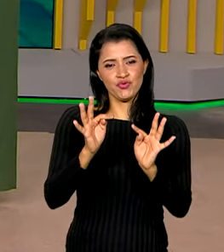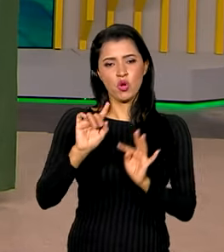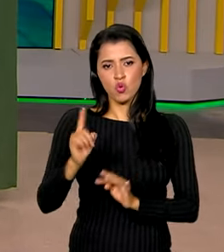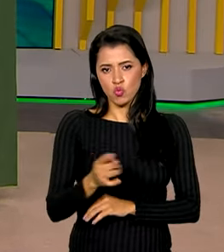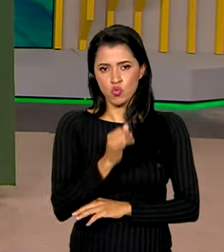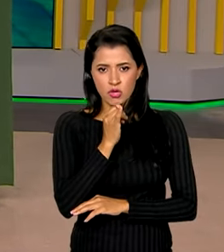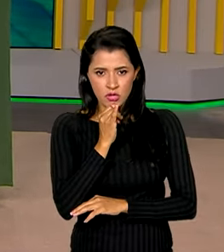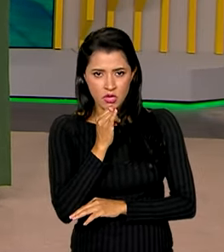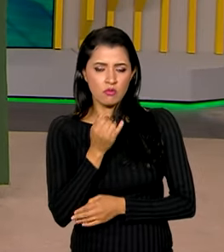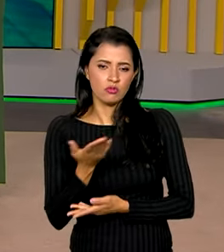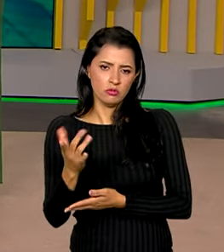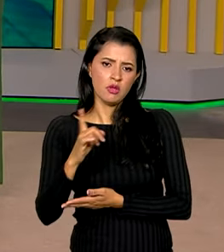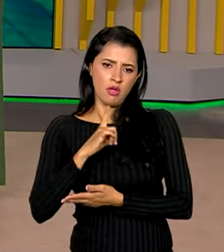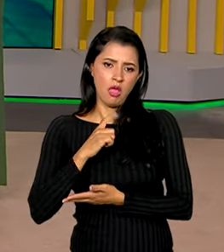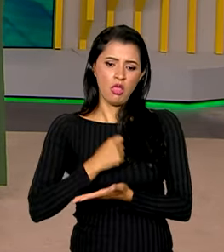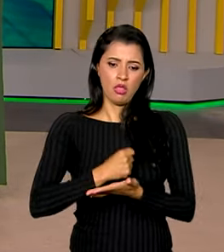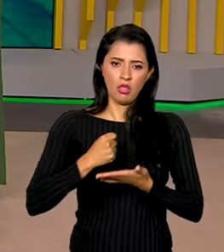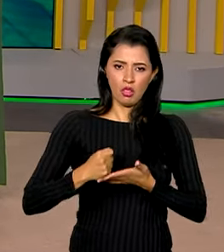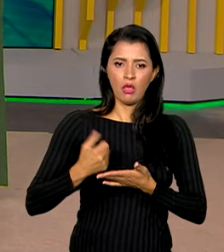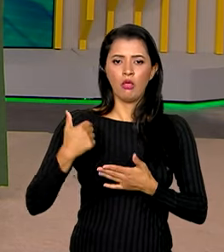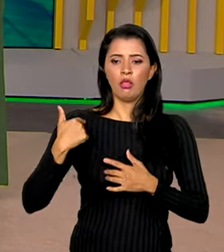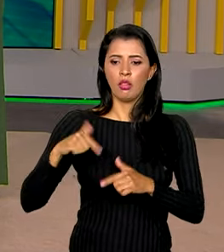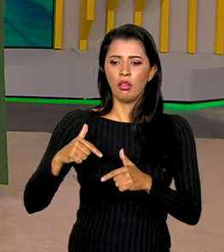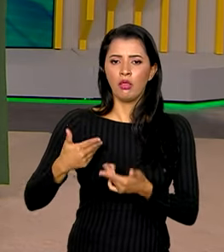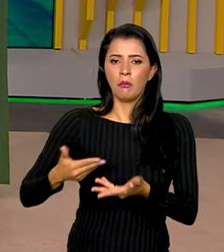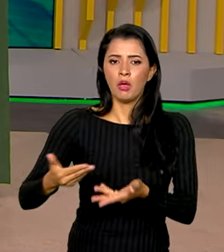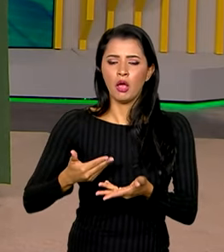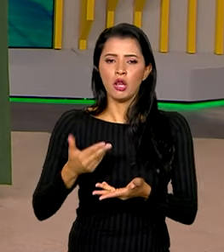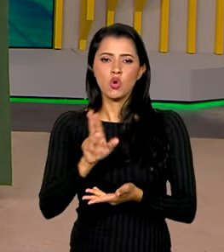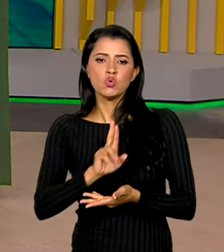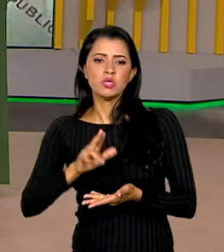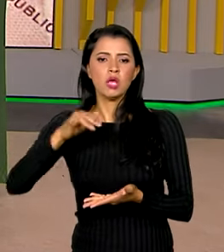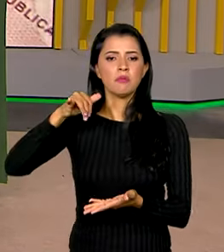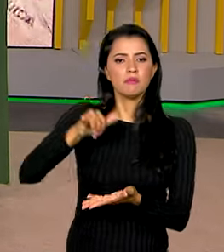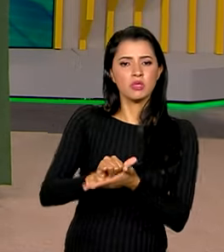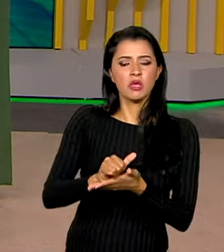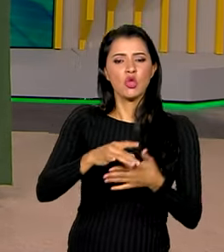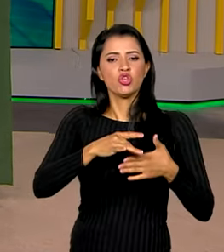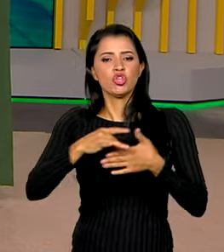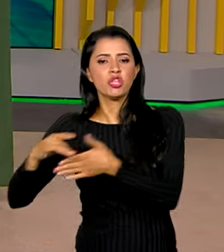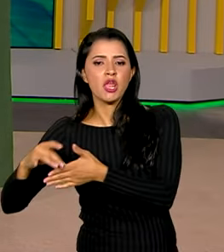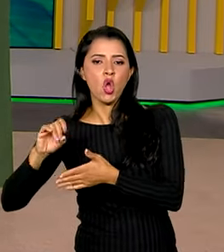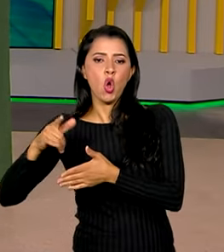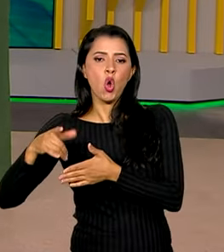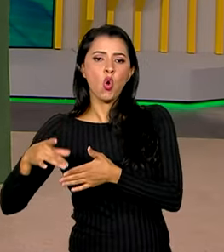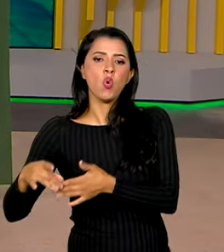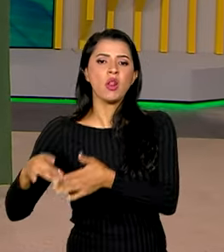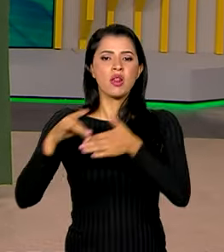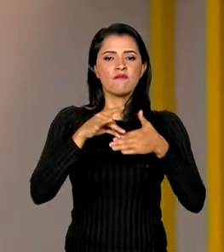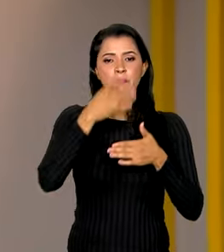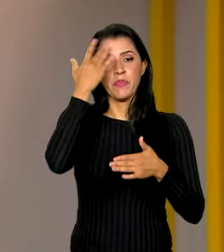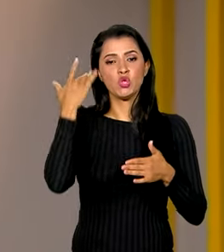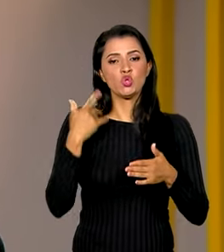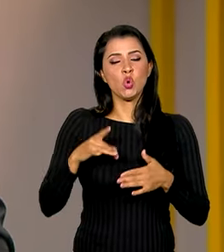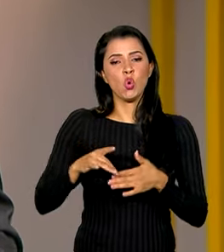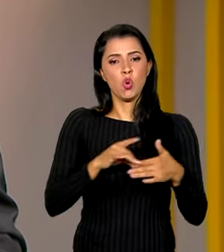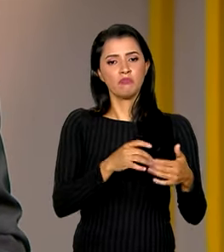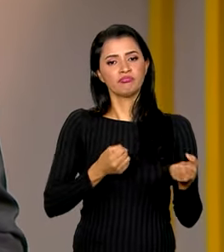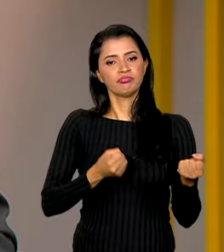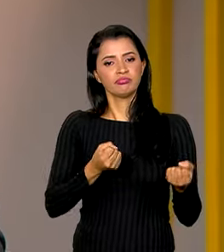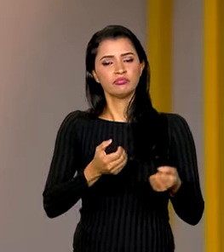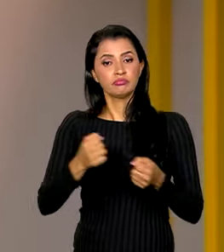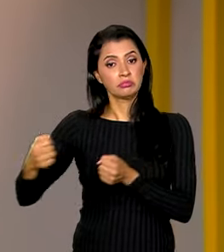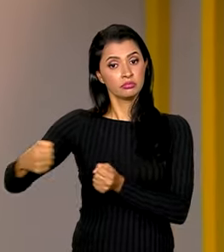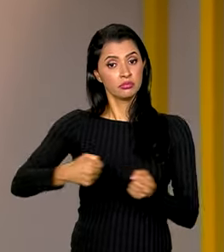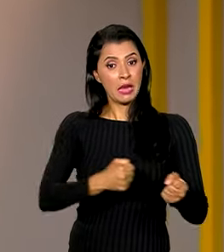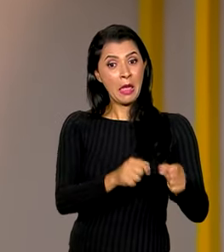exemplo clássico é a contratação de serviços por meio de aplicativos, de entrega ou de transporte de passageiros. O